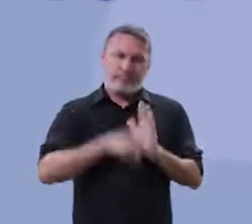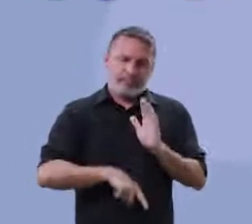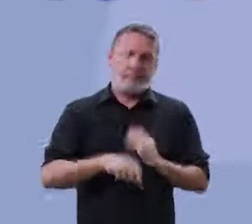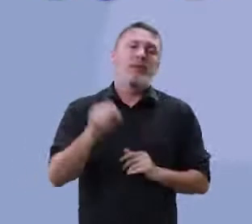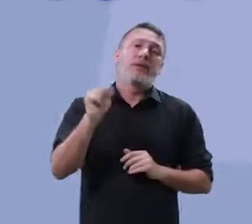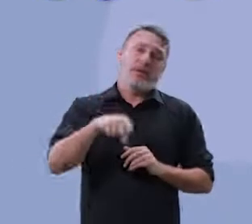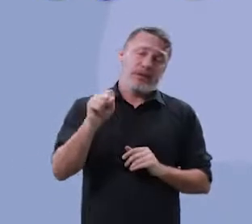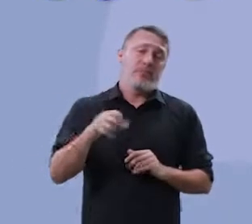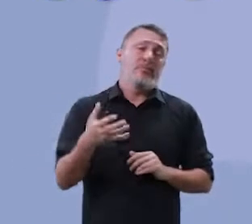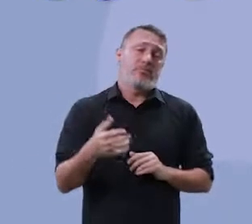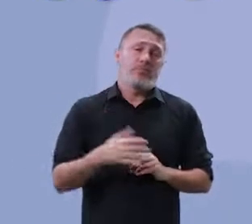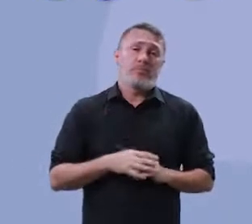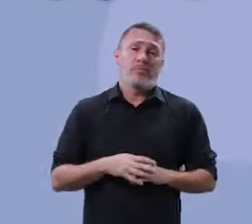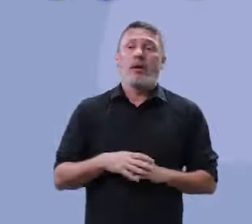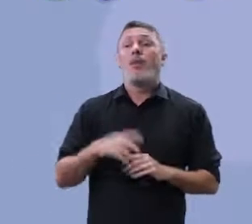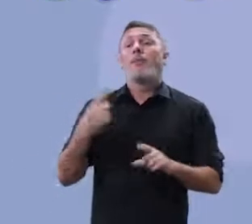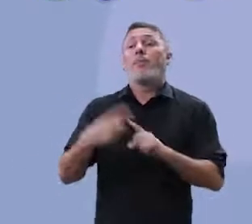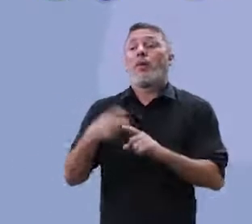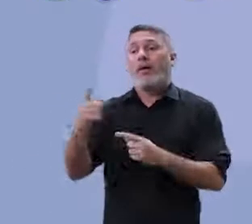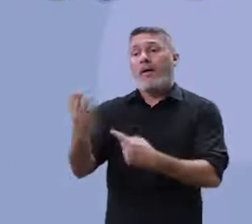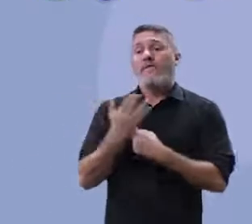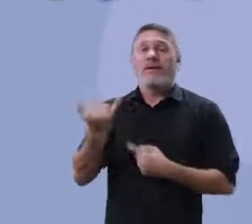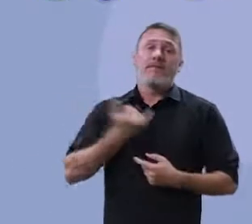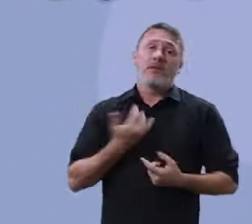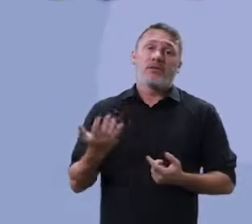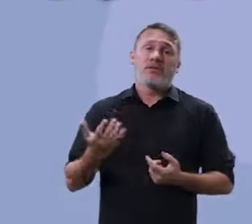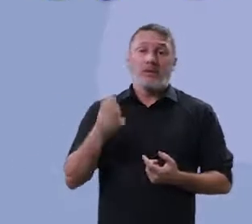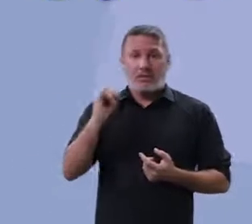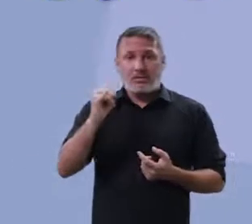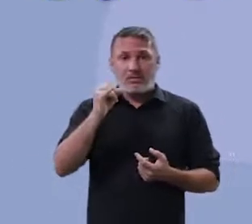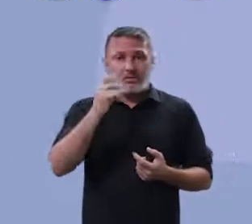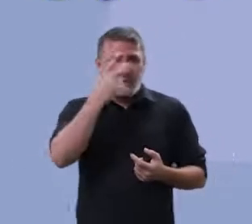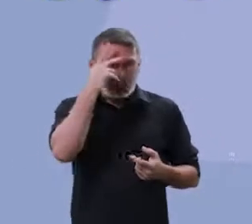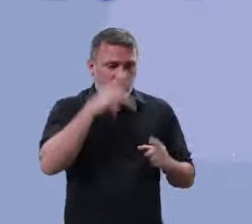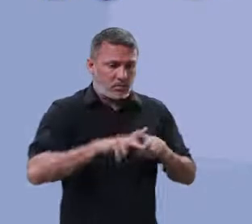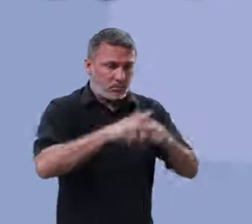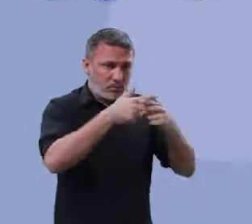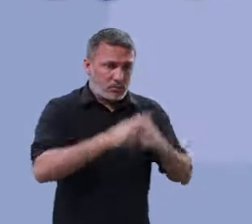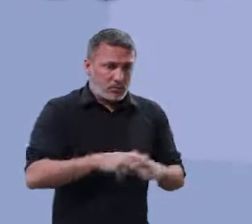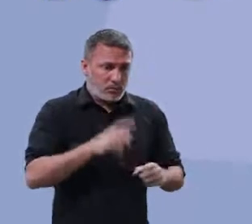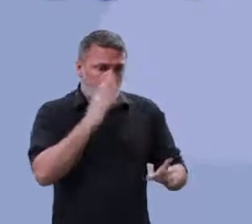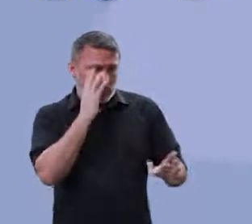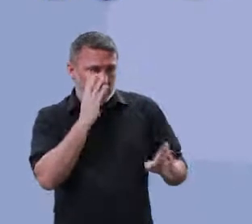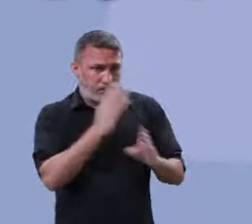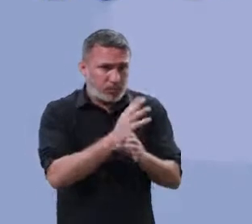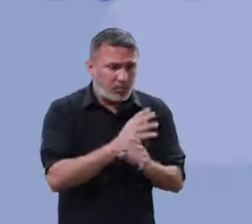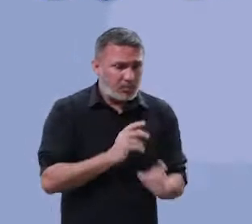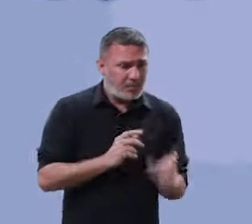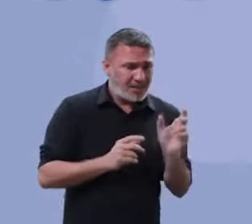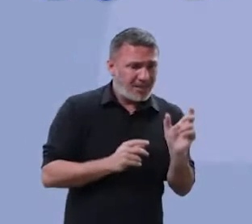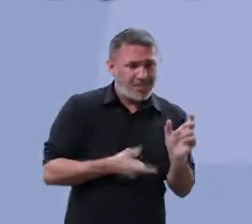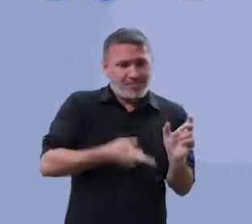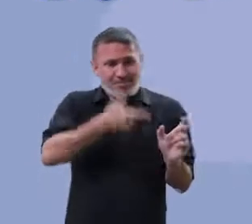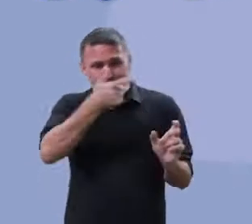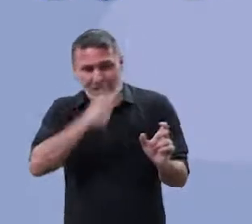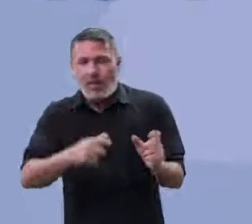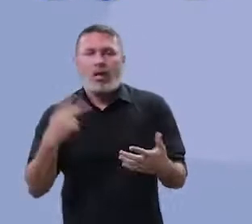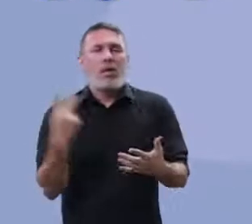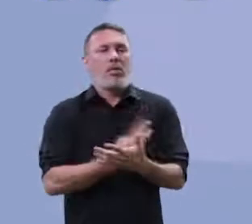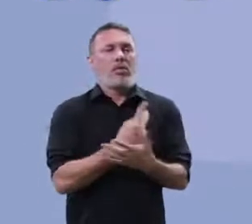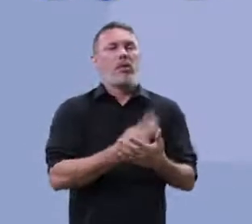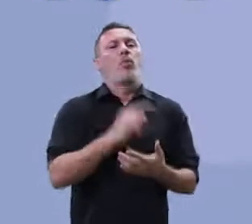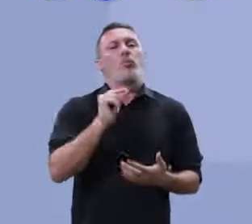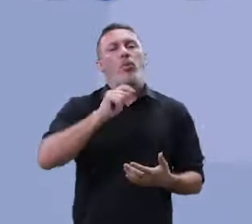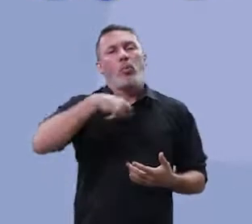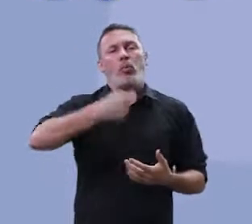Sim, porque esse é o manual. Então, ele fala, corretor, se o aluno fazer isso... Poxa, professor, mas ele só aumentou uma palavra. Mas é um erro.